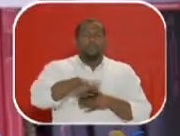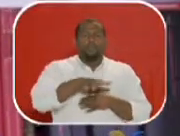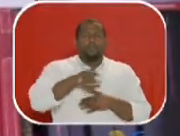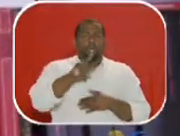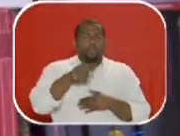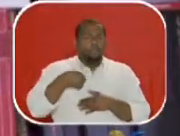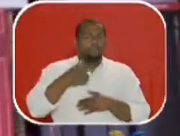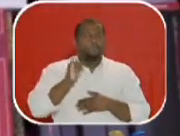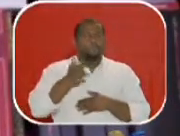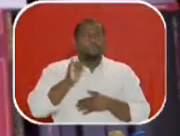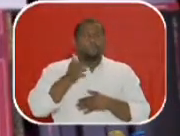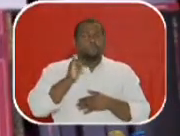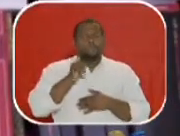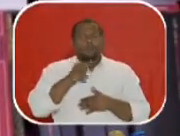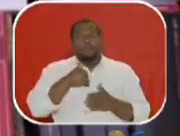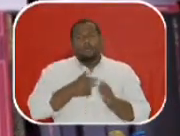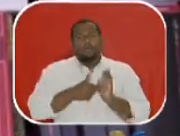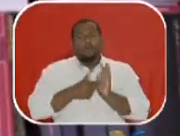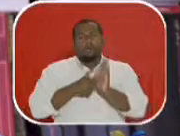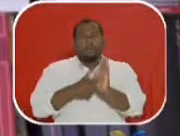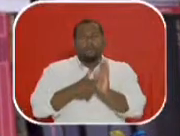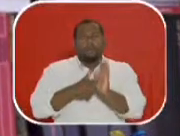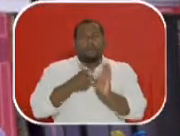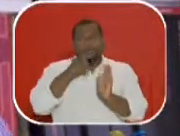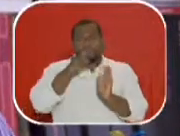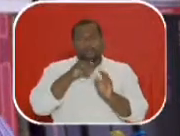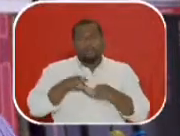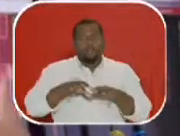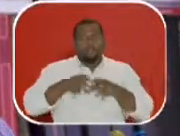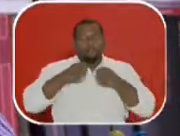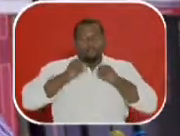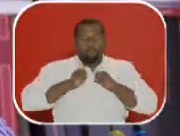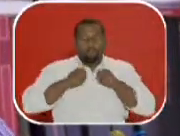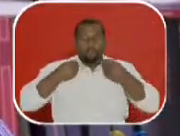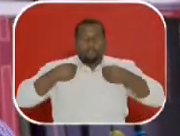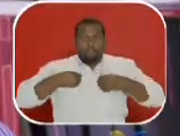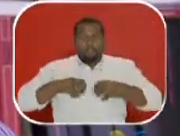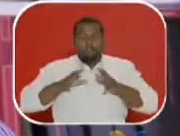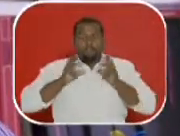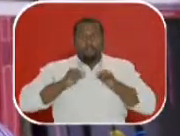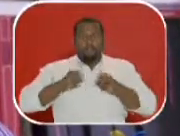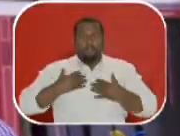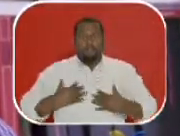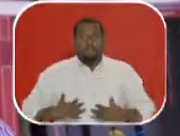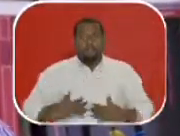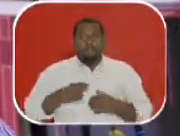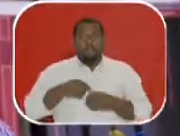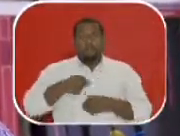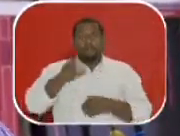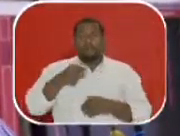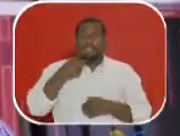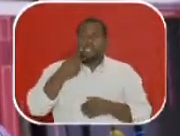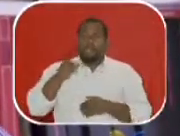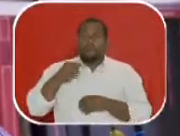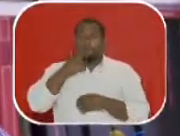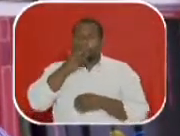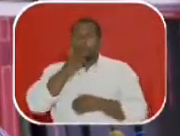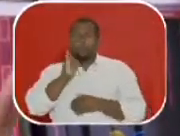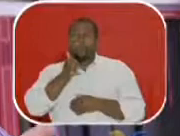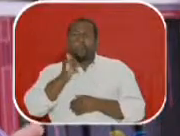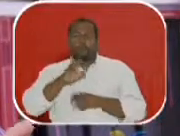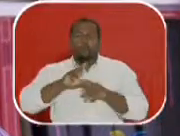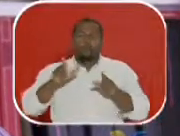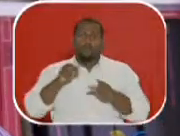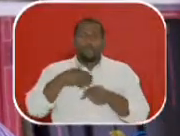narrativa, de representação enquanto encarnação no corpo de alguém. Quer dizer, não falamos Apolo disse isso,